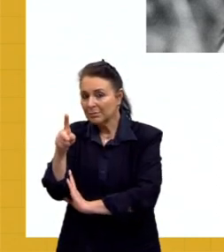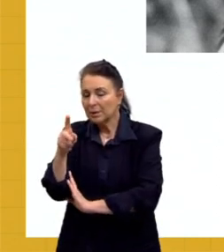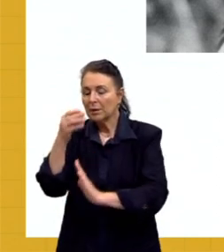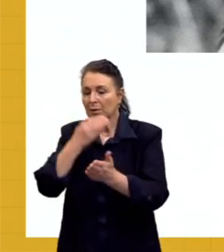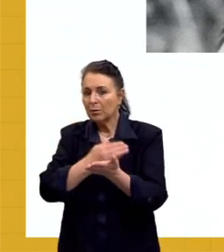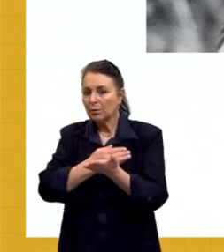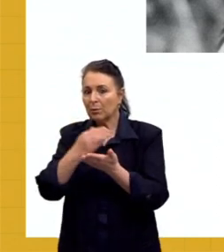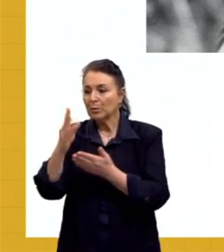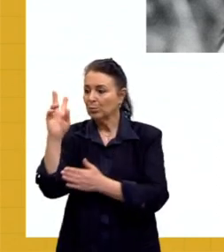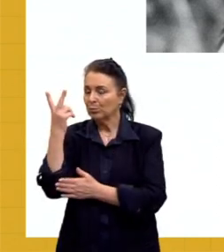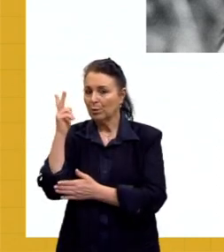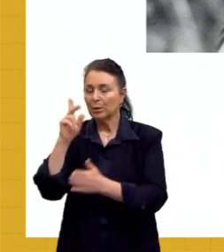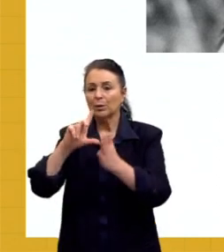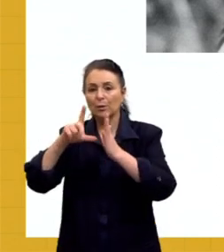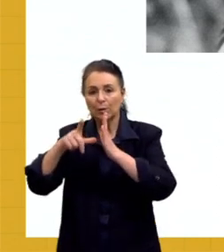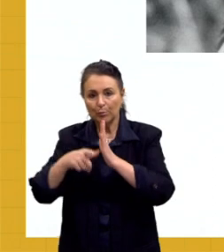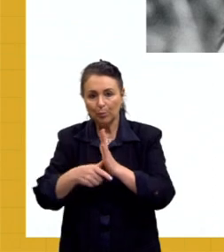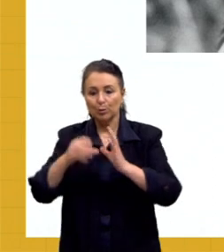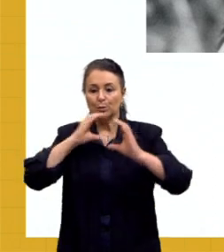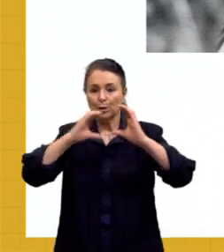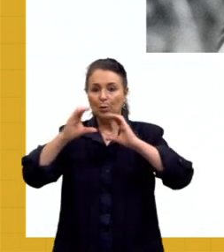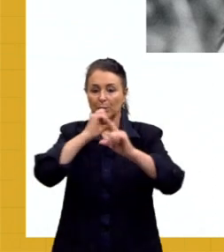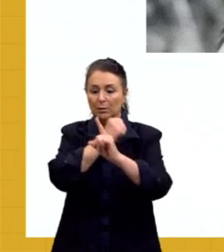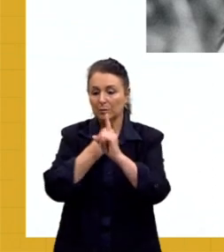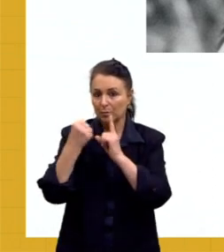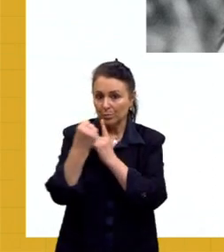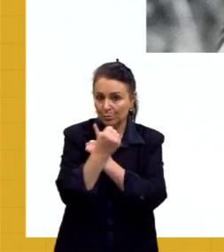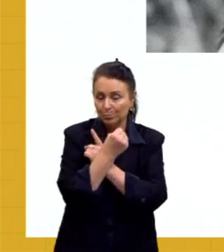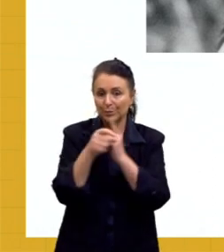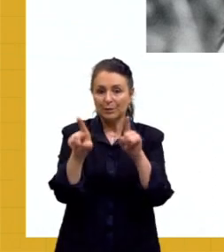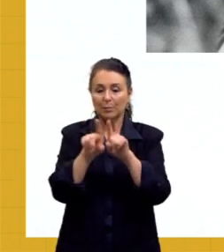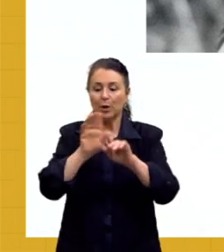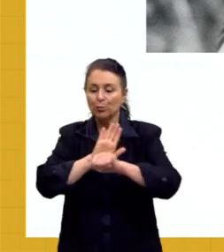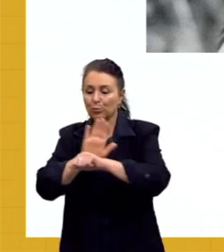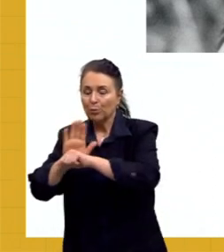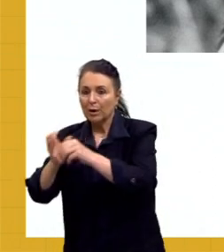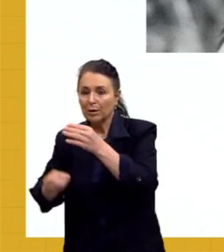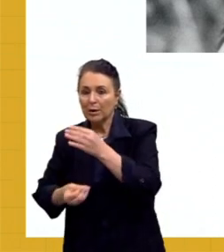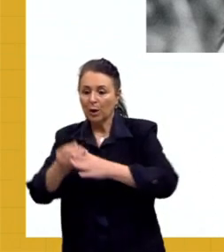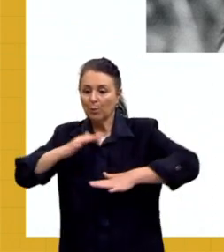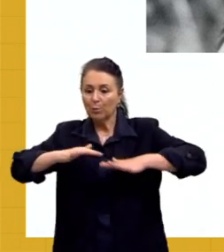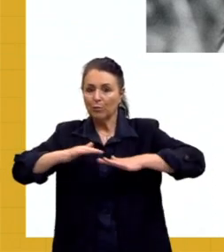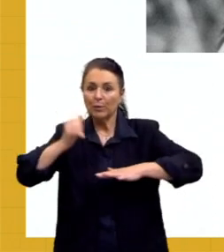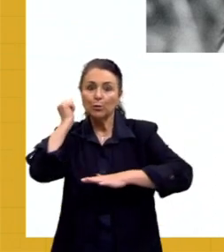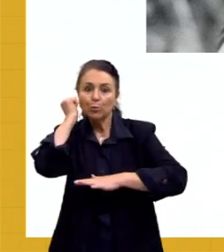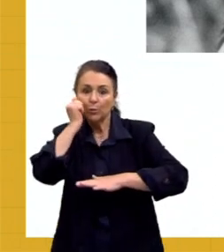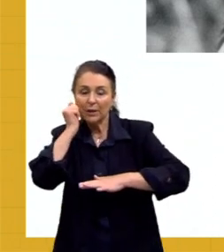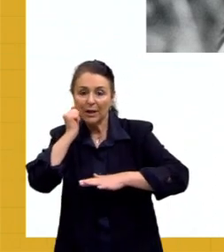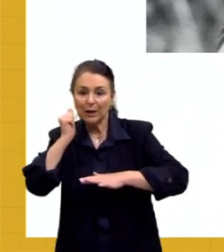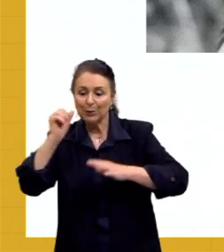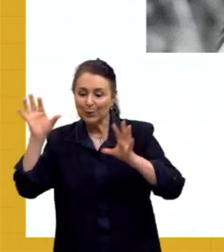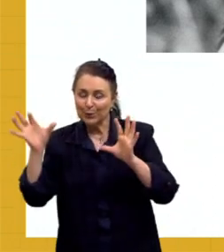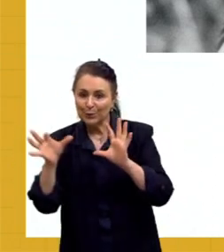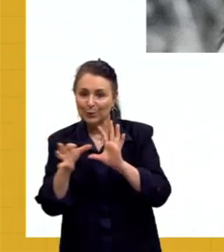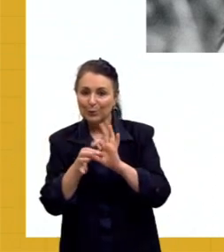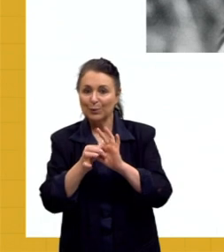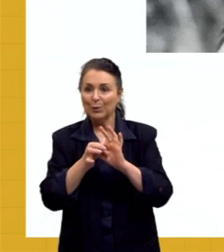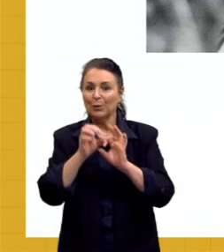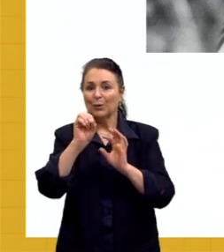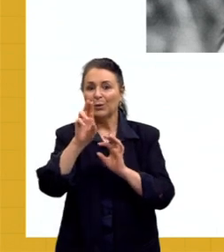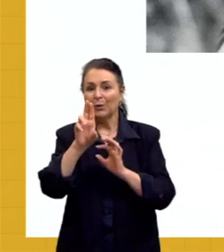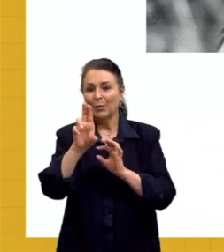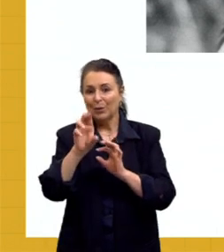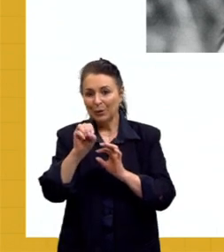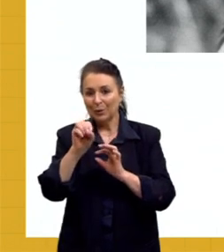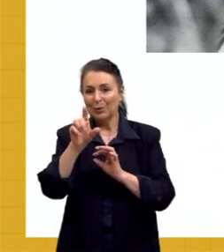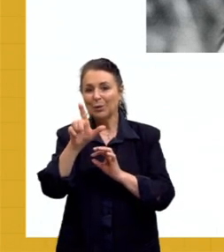inicialmente de história, depois foi para comunicação social também, ajudou a criar o movimento negro unificado, o Holodun. Tem uma